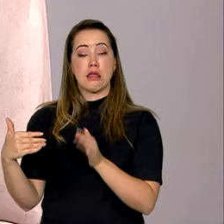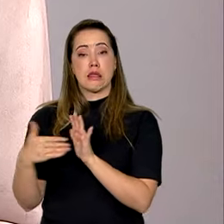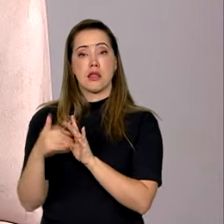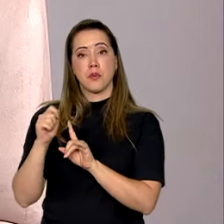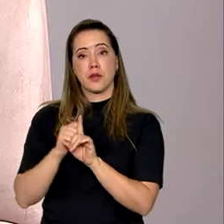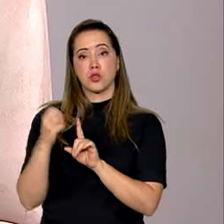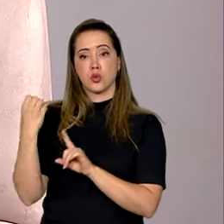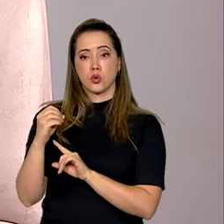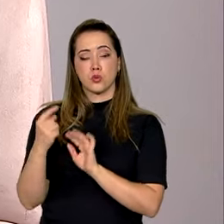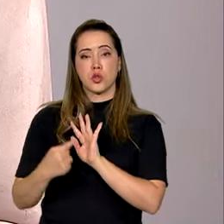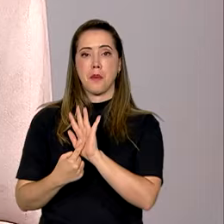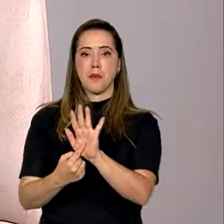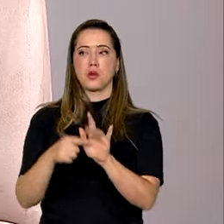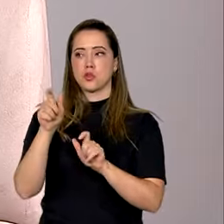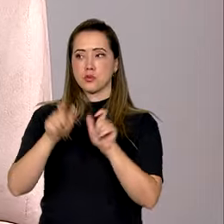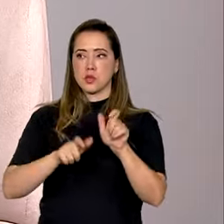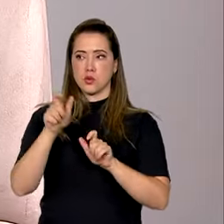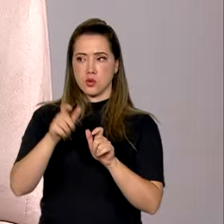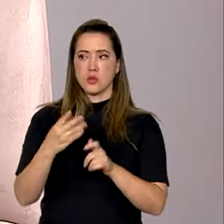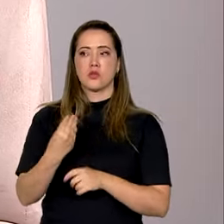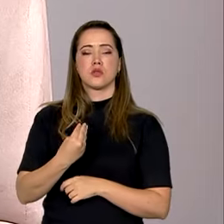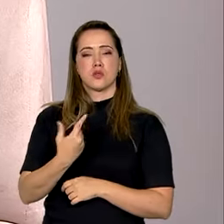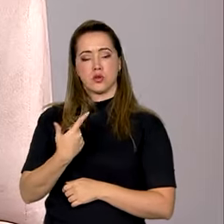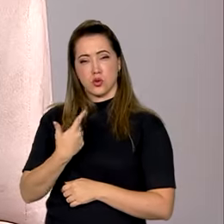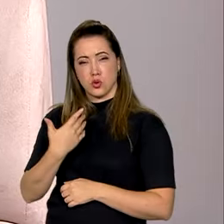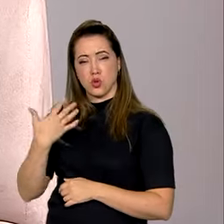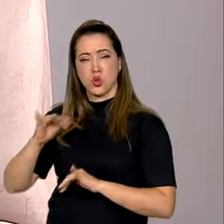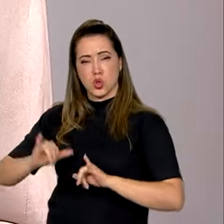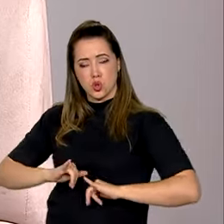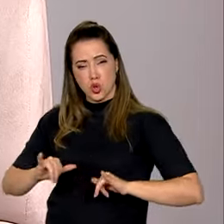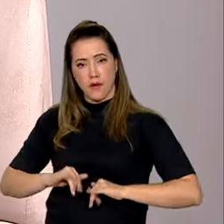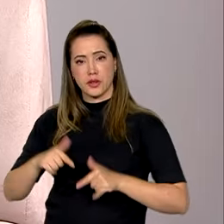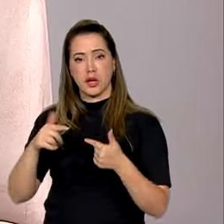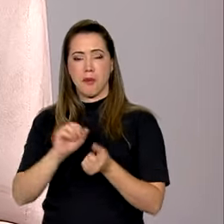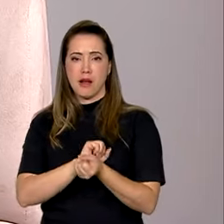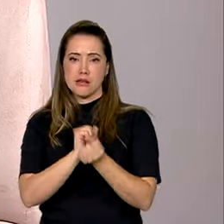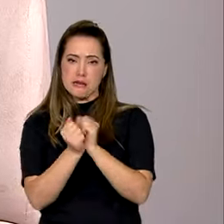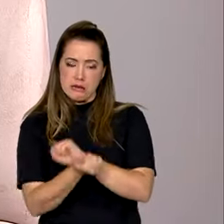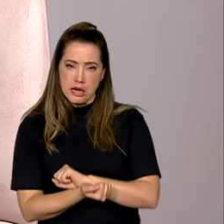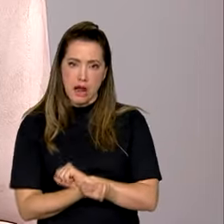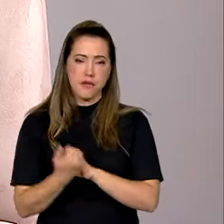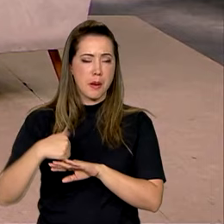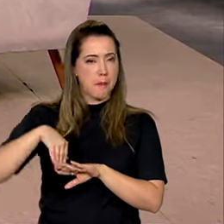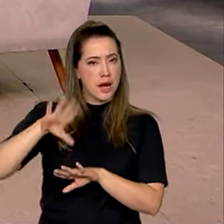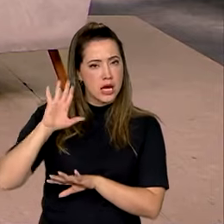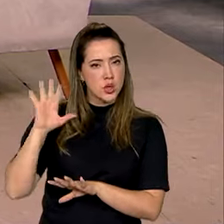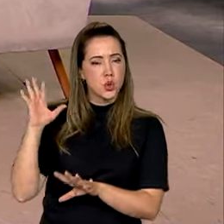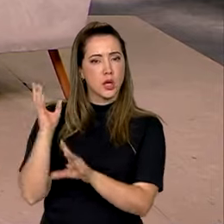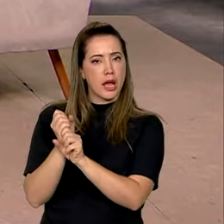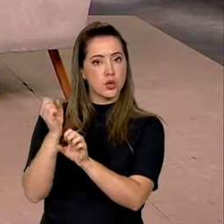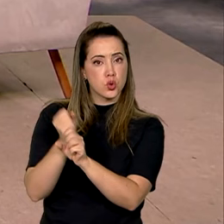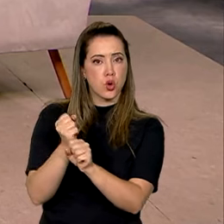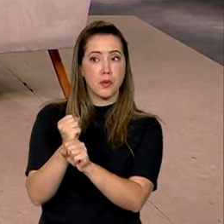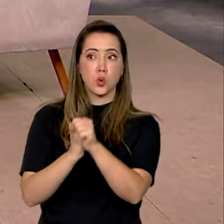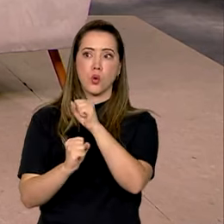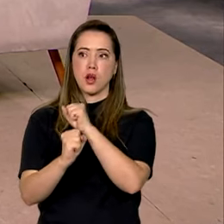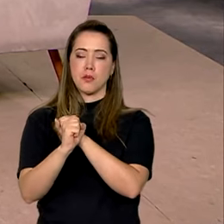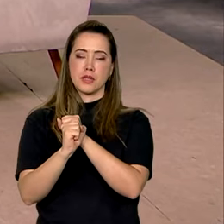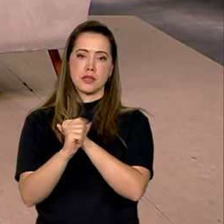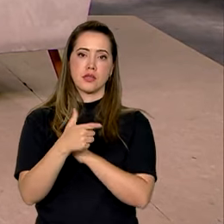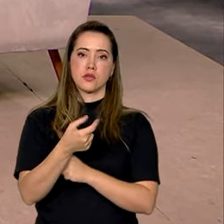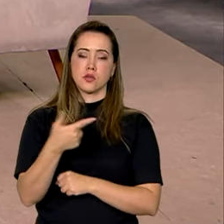de pessoas vítimas do trabalho escravo que supera a totalidade do que foi registrado no ano passado, 2022.